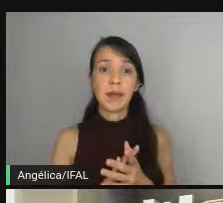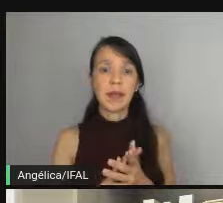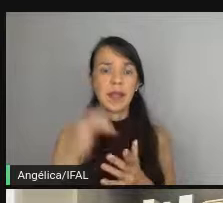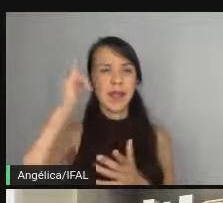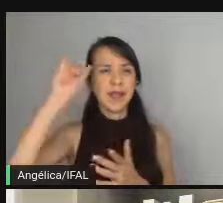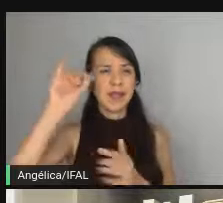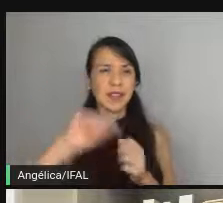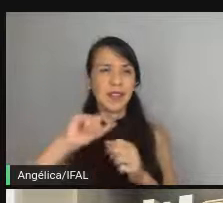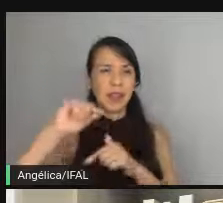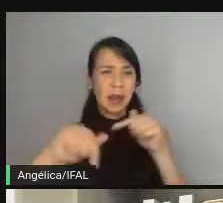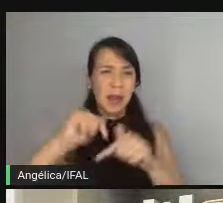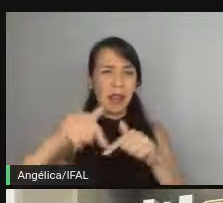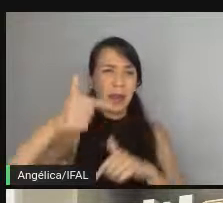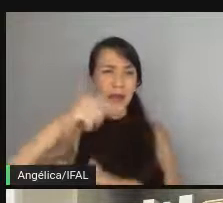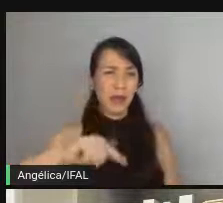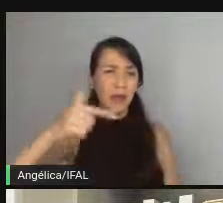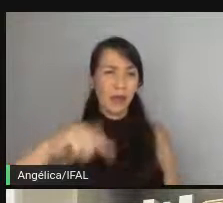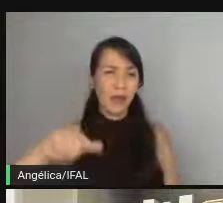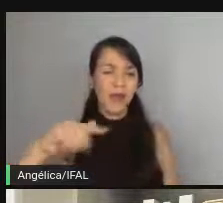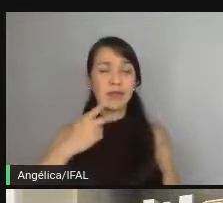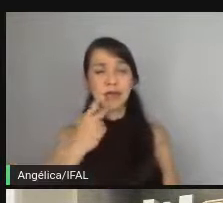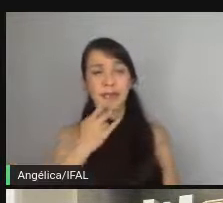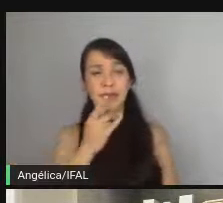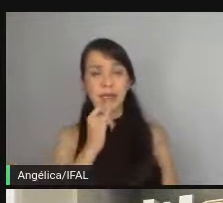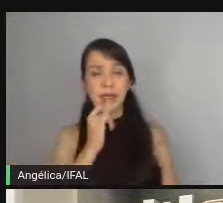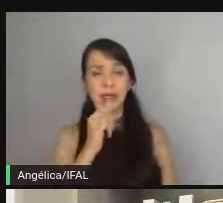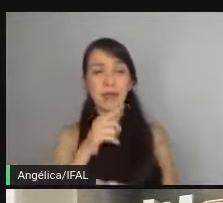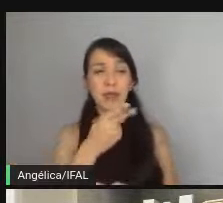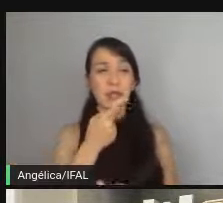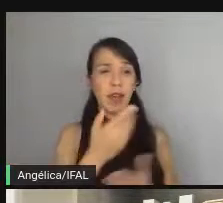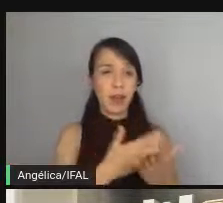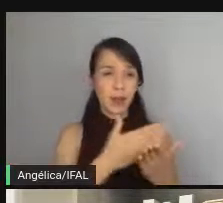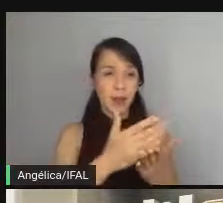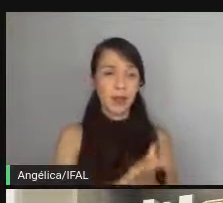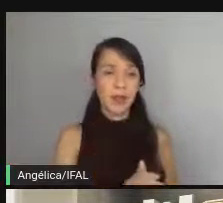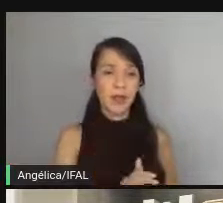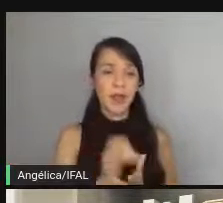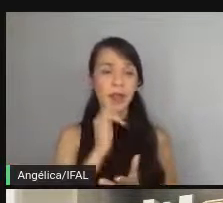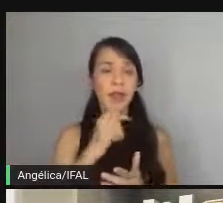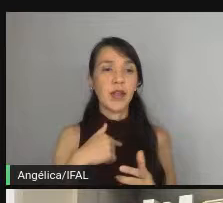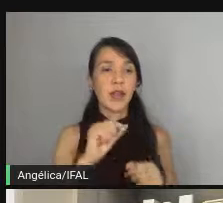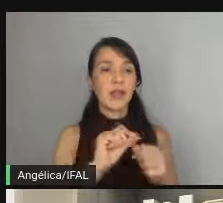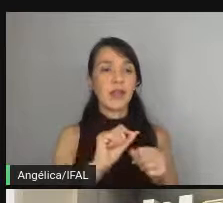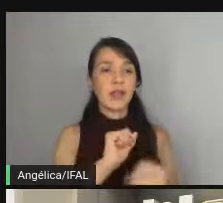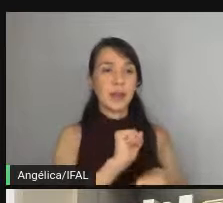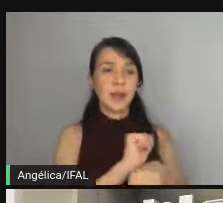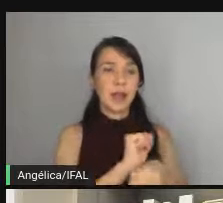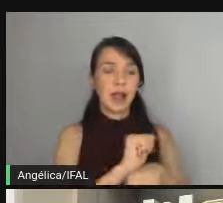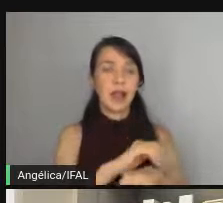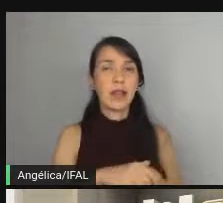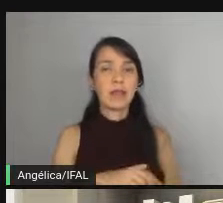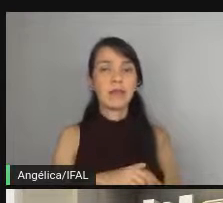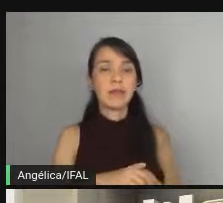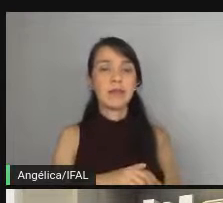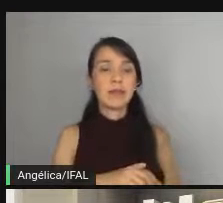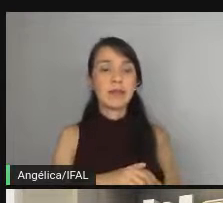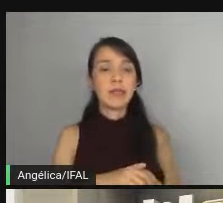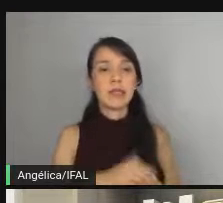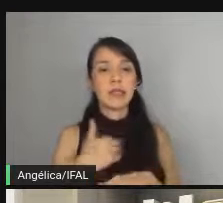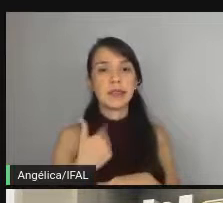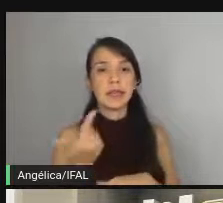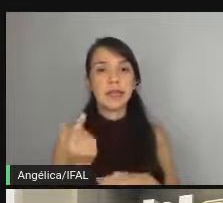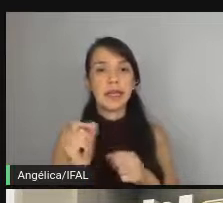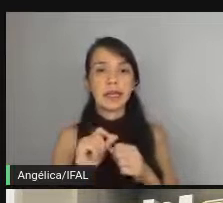retrabalho. Quem nunca já fez toda uma parada, como eu até comentei no início, eu fazia a parada da funcionalidade sem